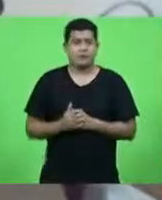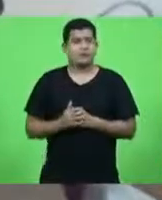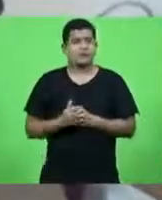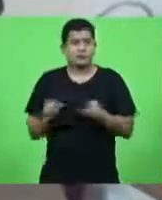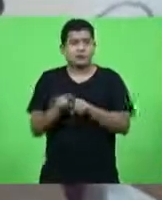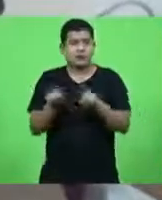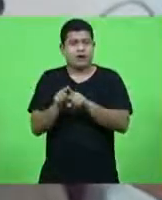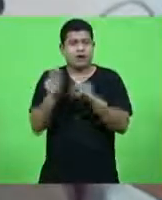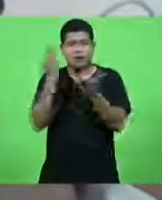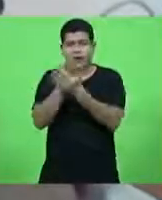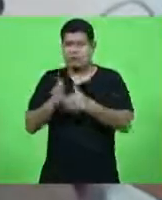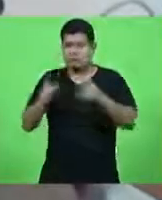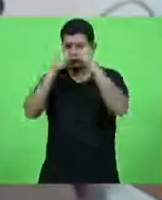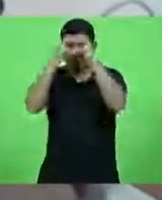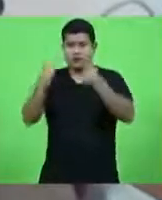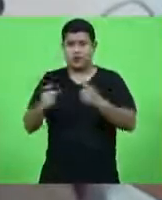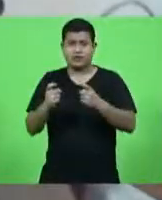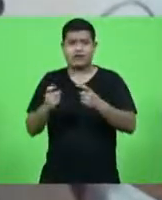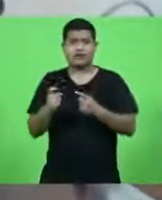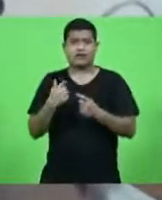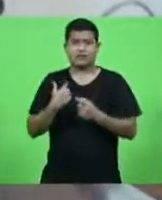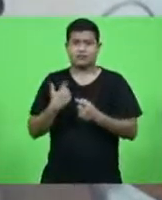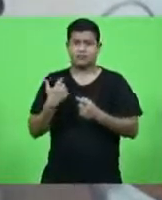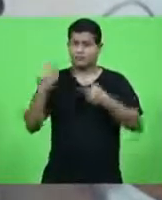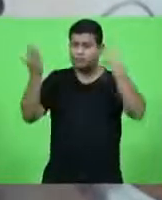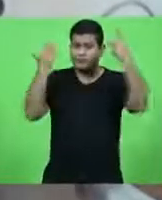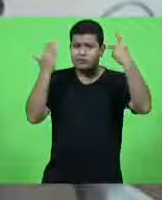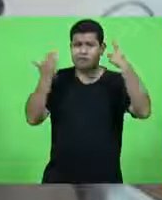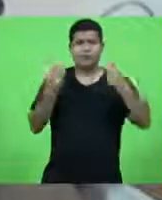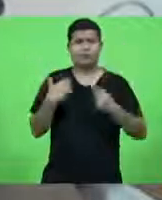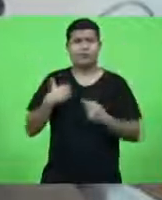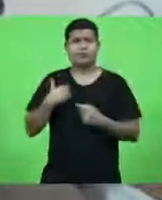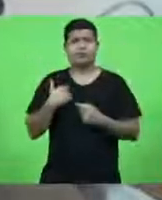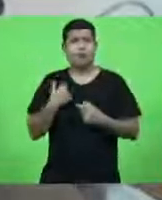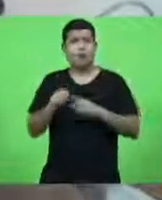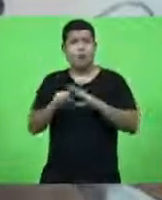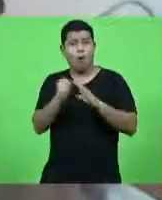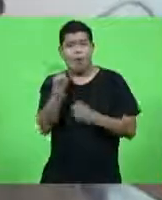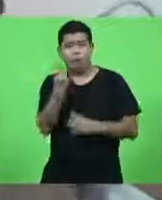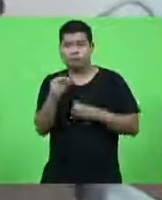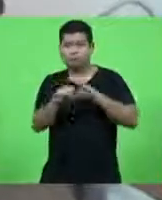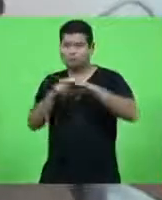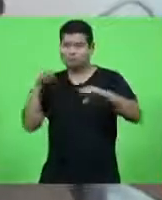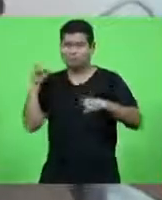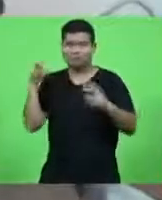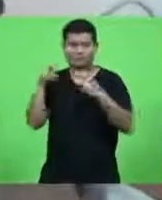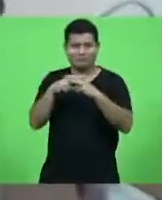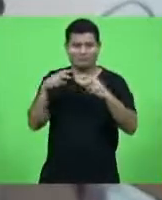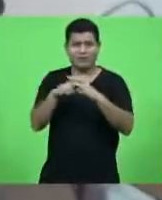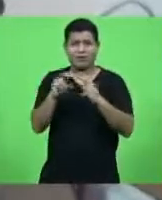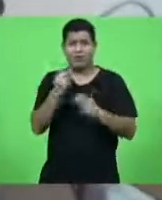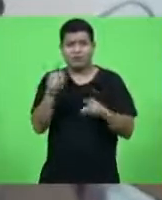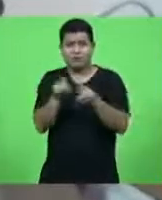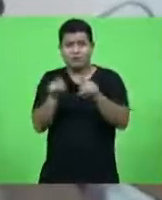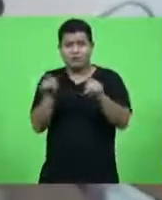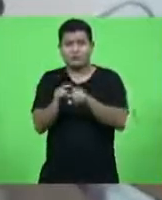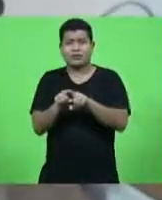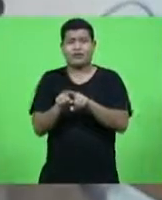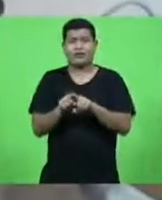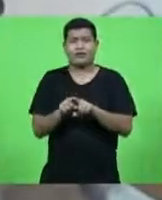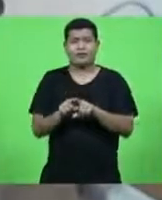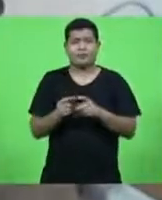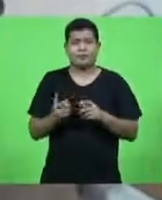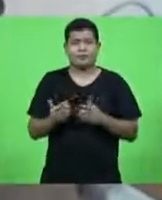psicológicas ou financeiras. acesso pleno ao serviço de saúde. Diante dos desafios